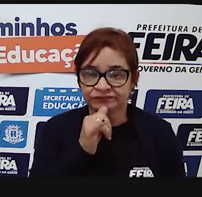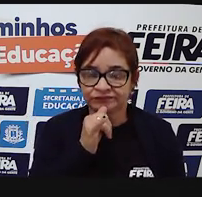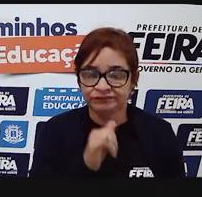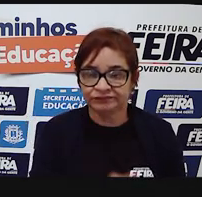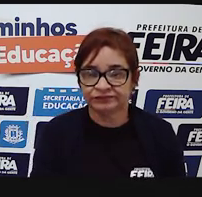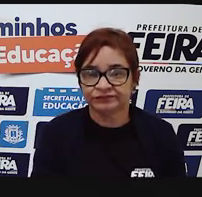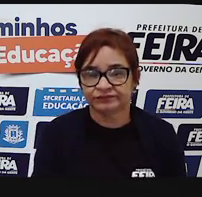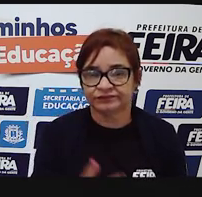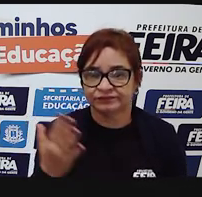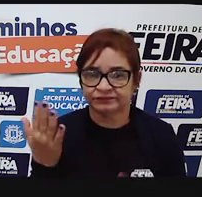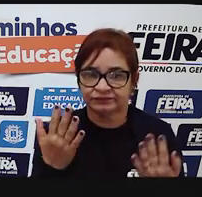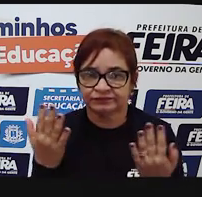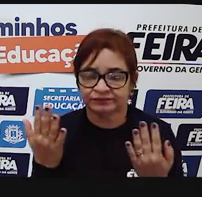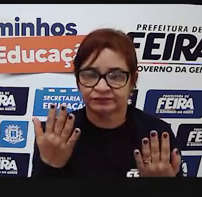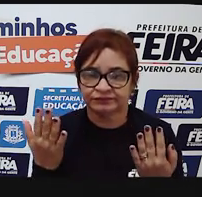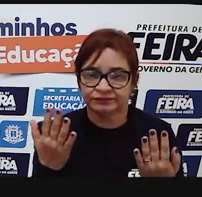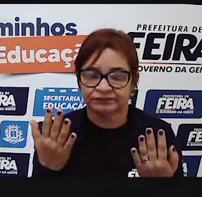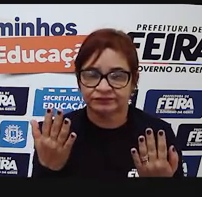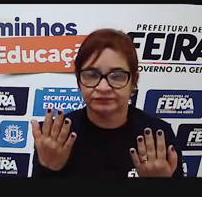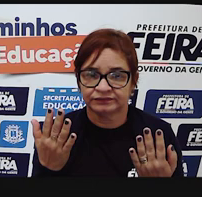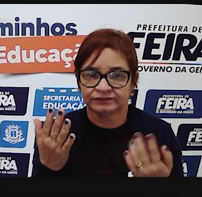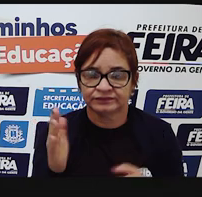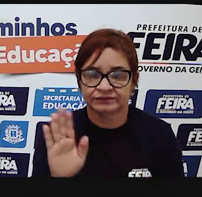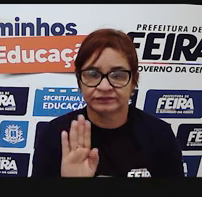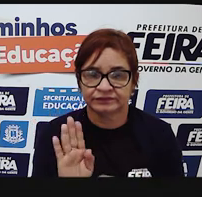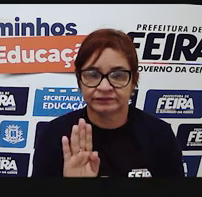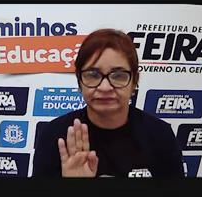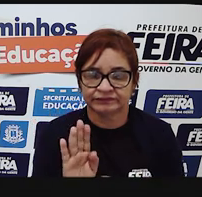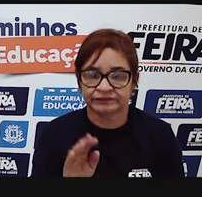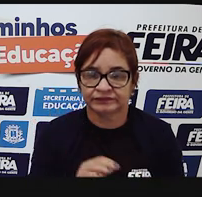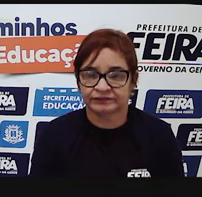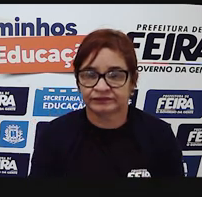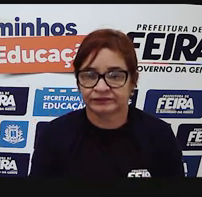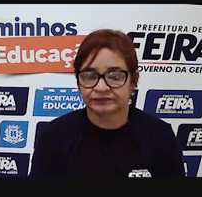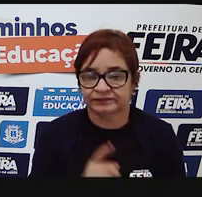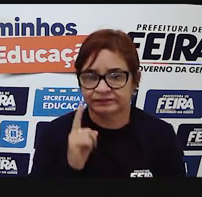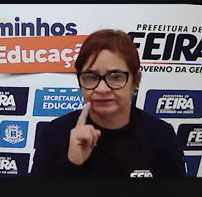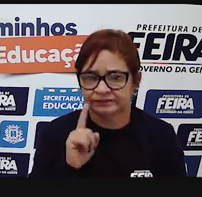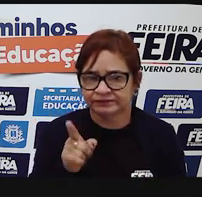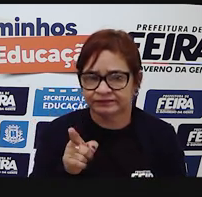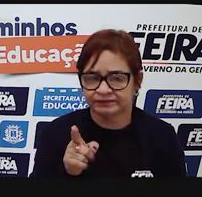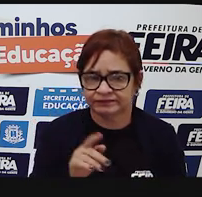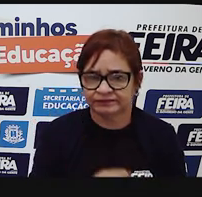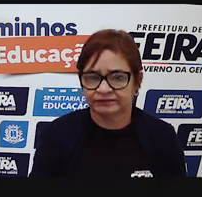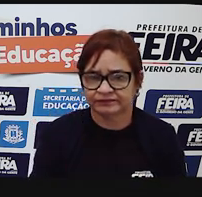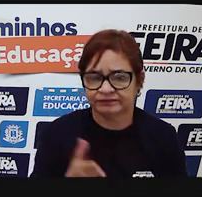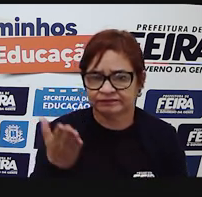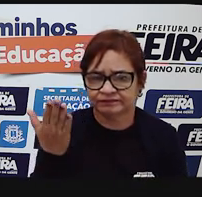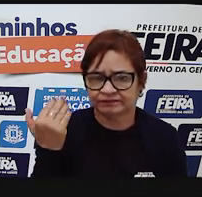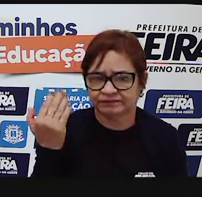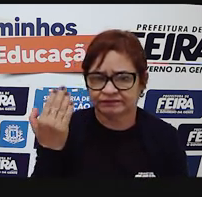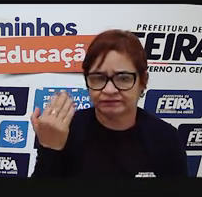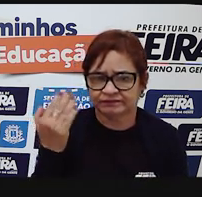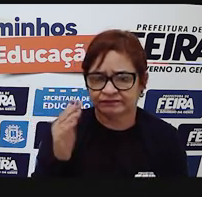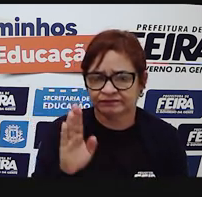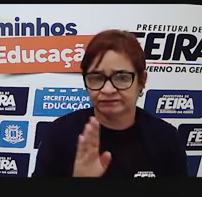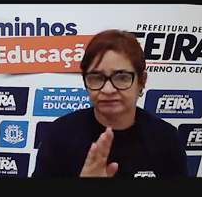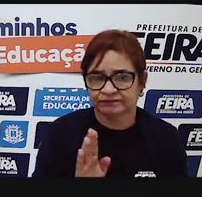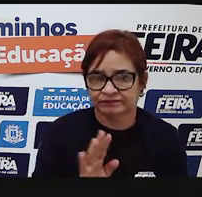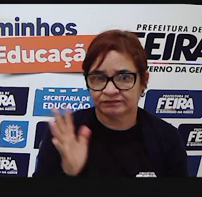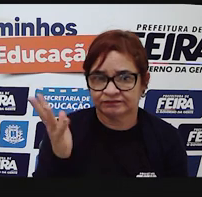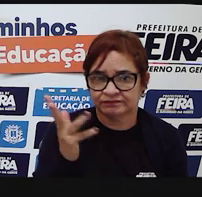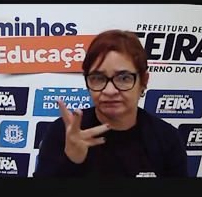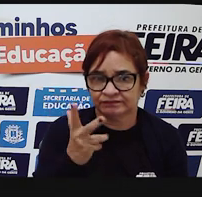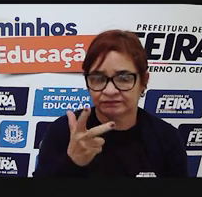antes. É uma cena de filme, não é? Essa cena é da primeira versão do filme A